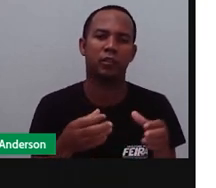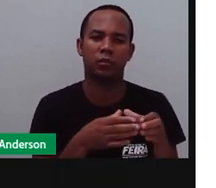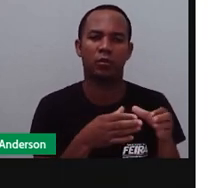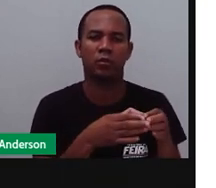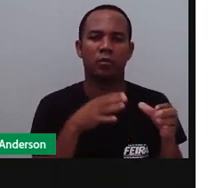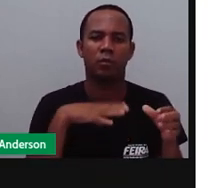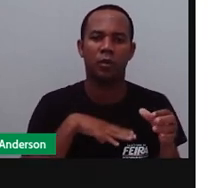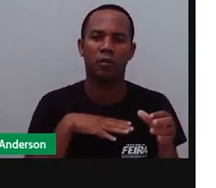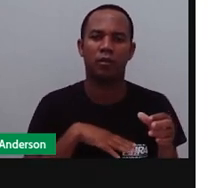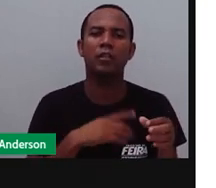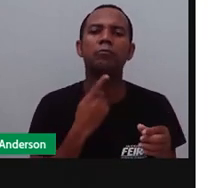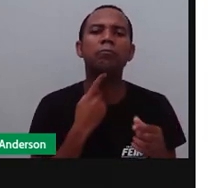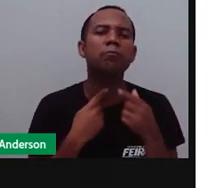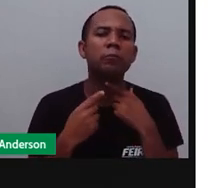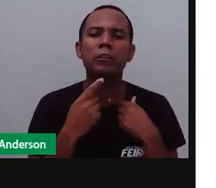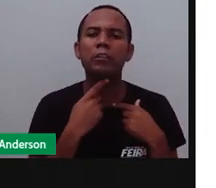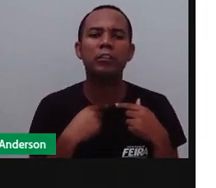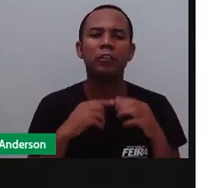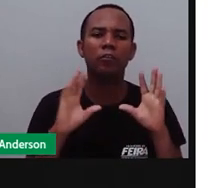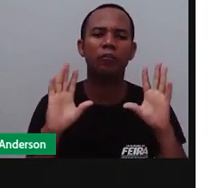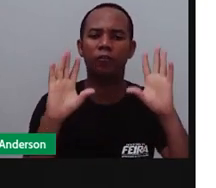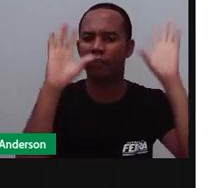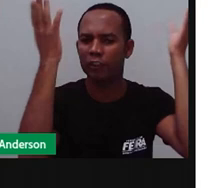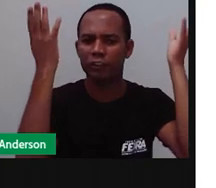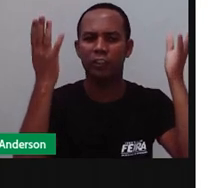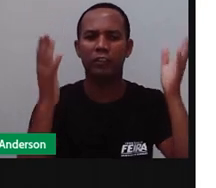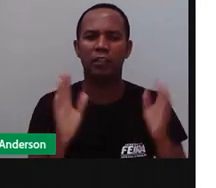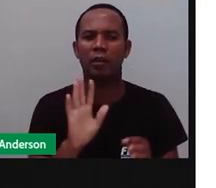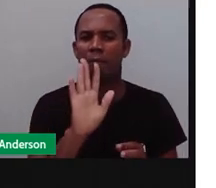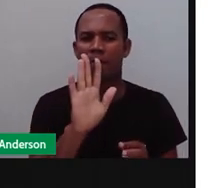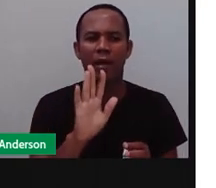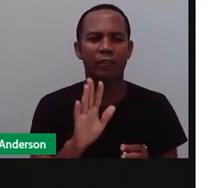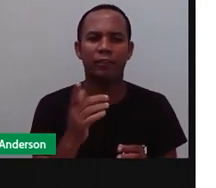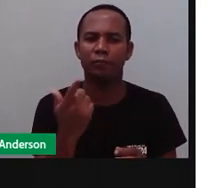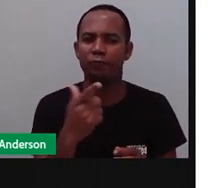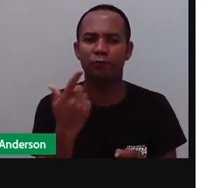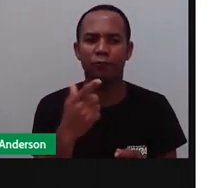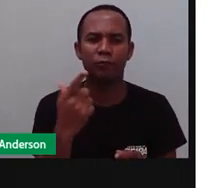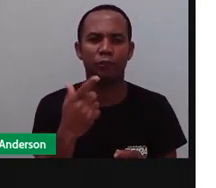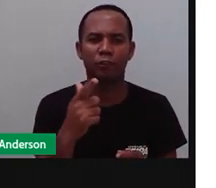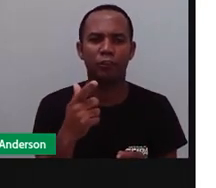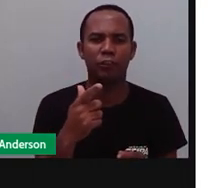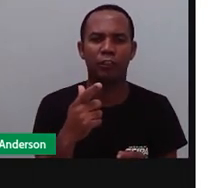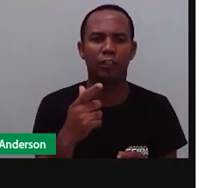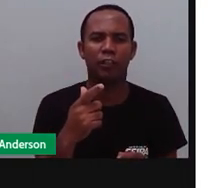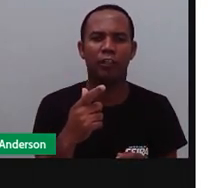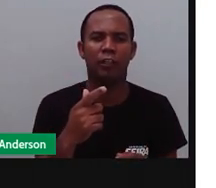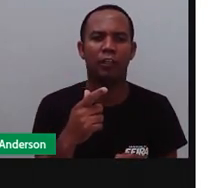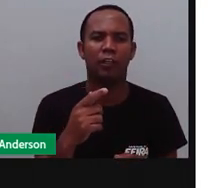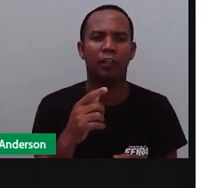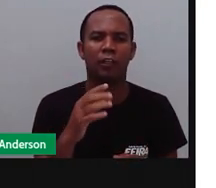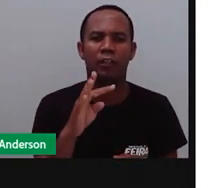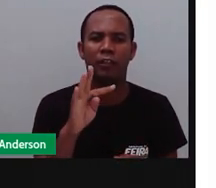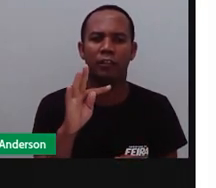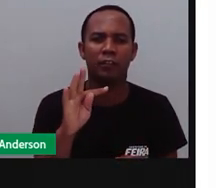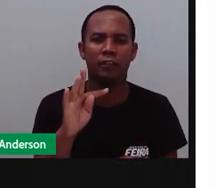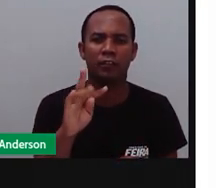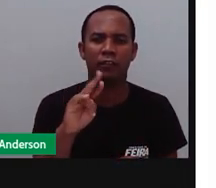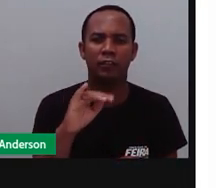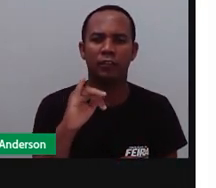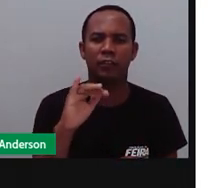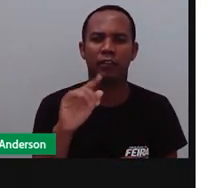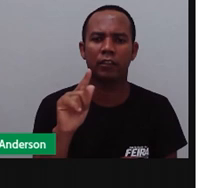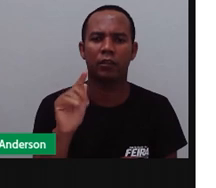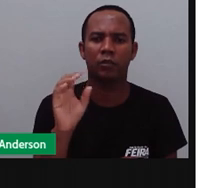costume de festejar. Mas aqui não havia produção de trigo, né? A produção de trigo naquela época não havia.